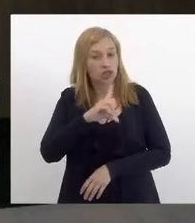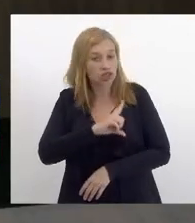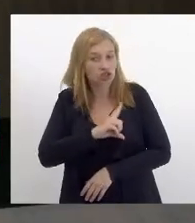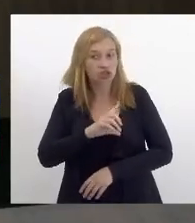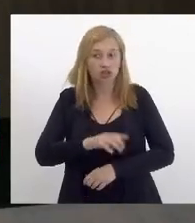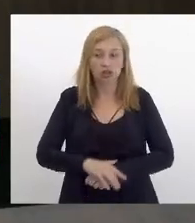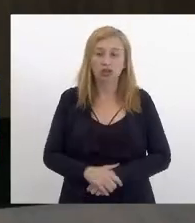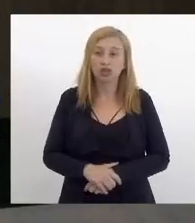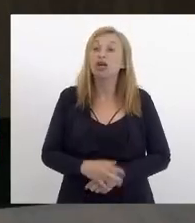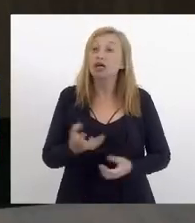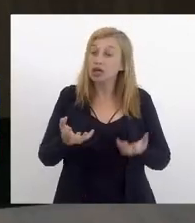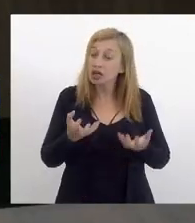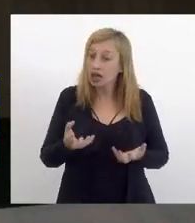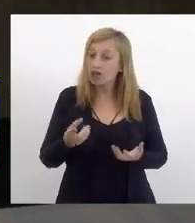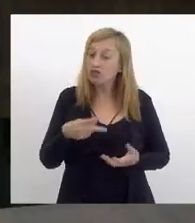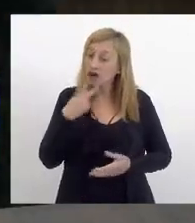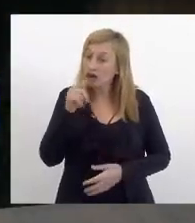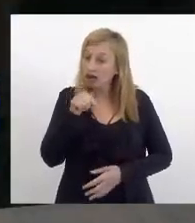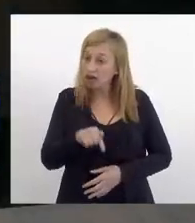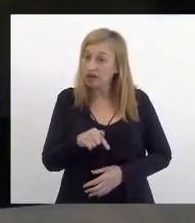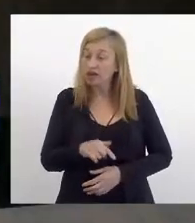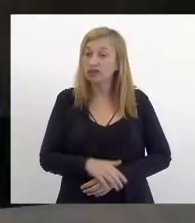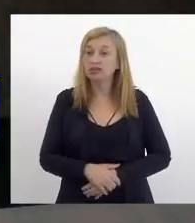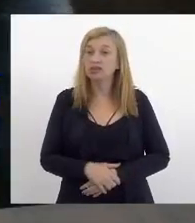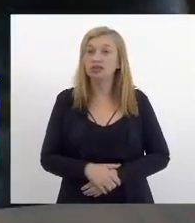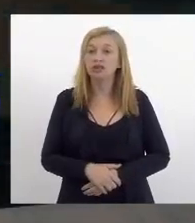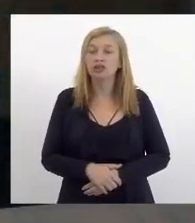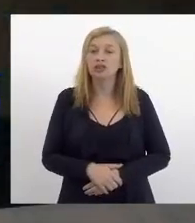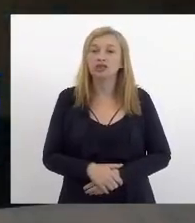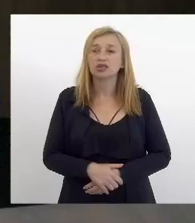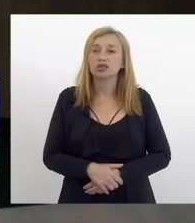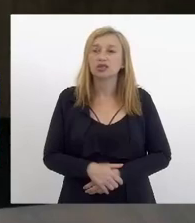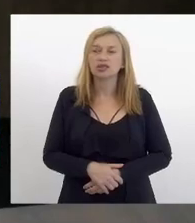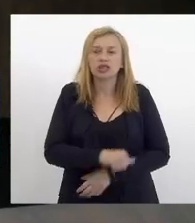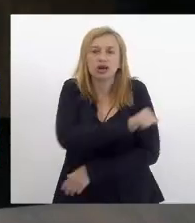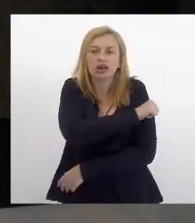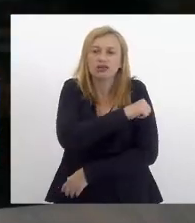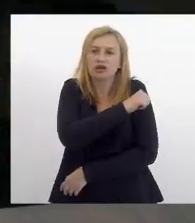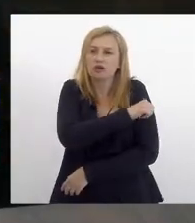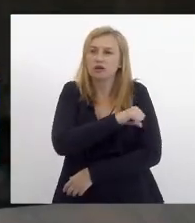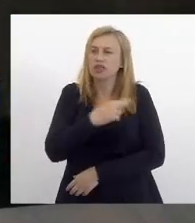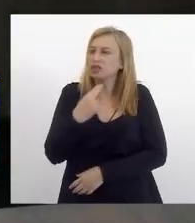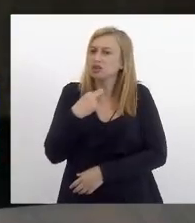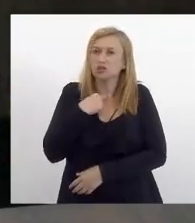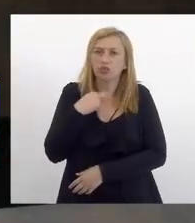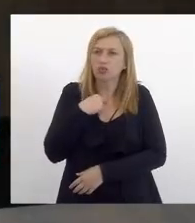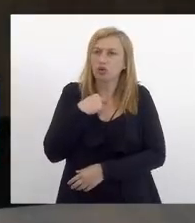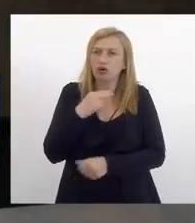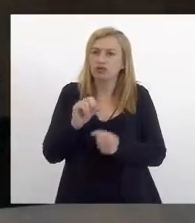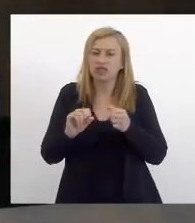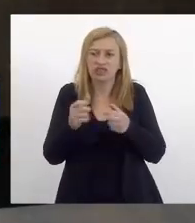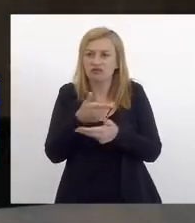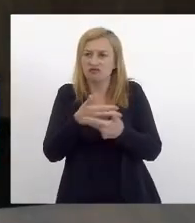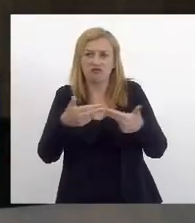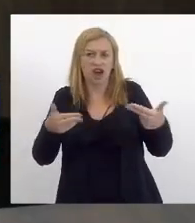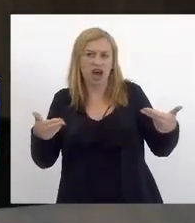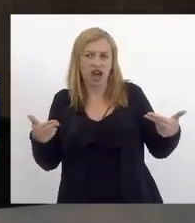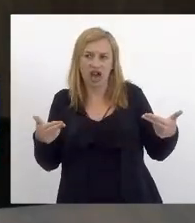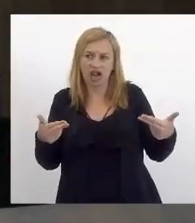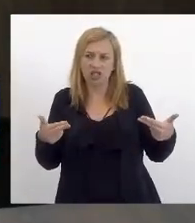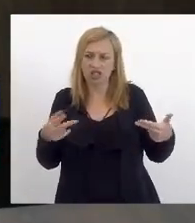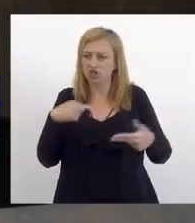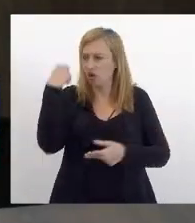e quero aqui acrescentar que a enfermagem não pode fazer vários plantões